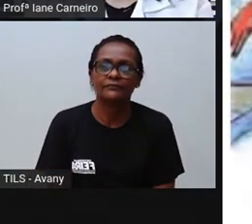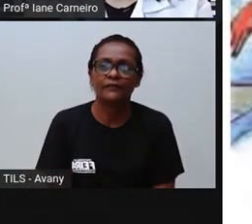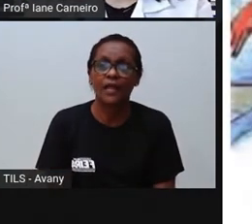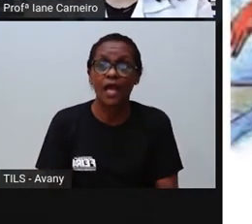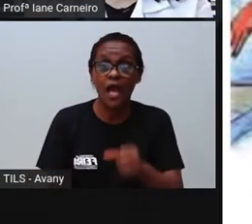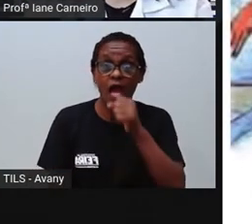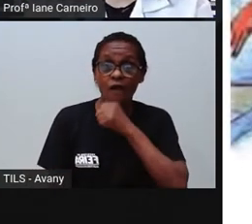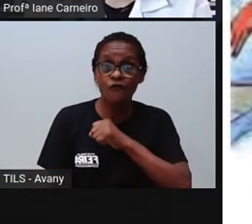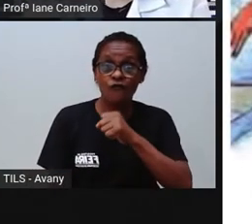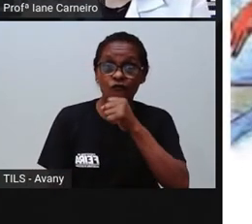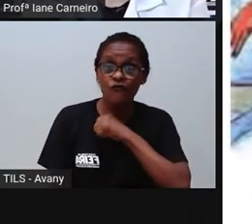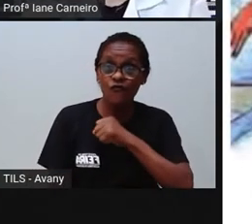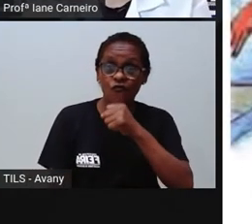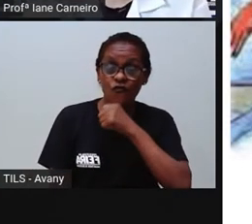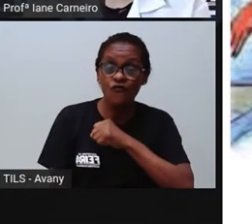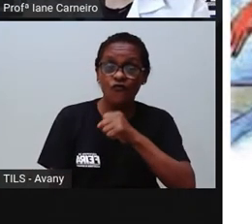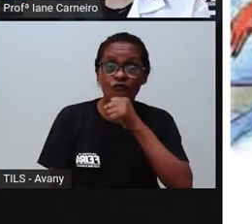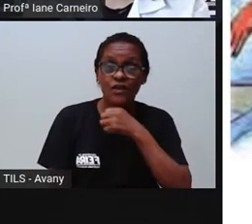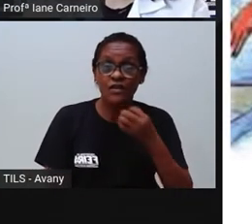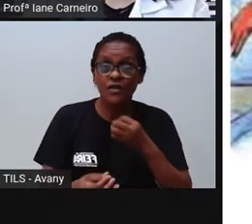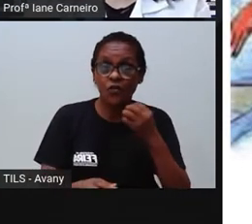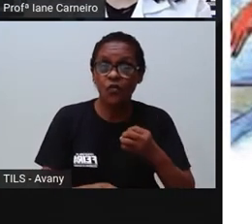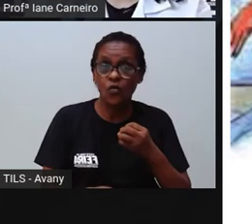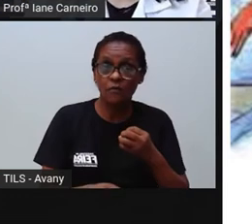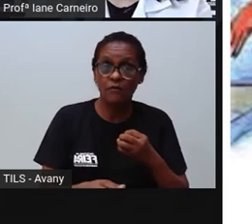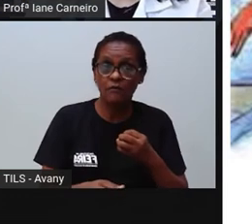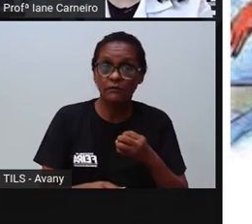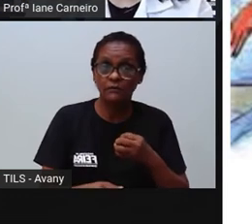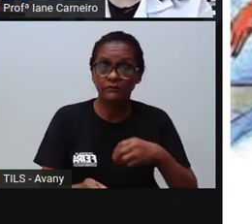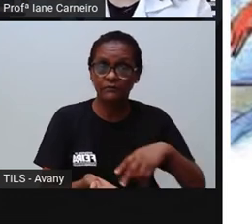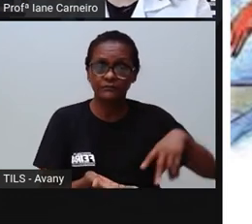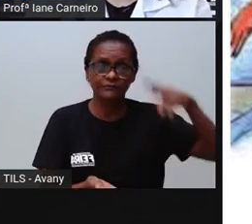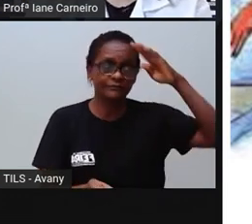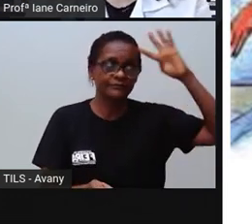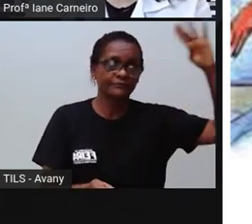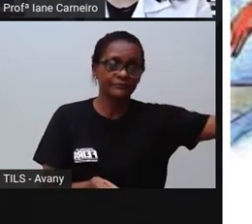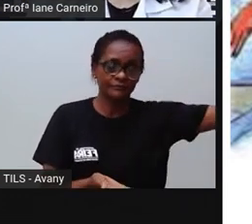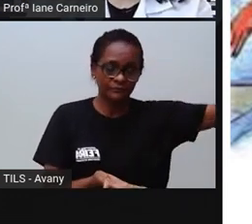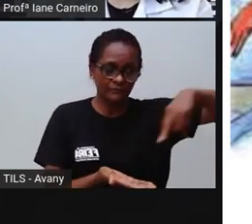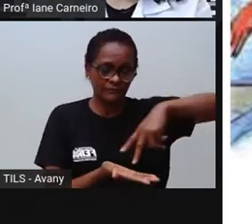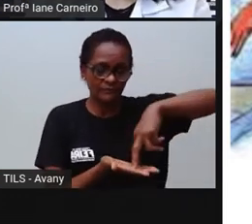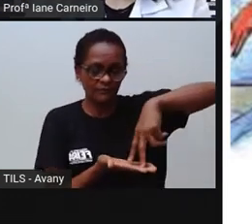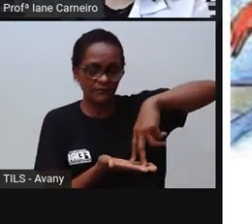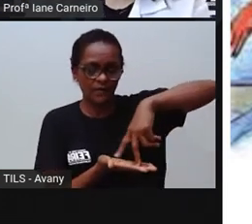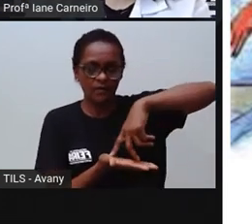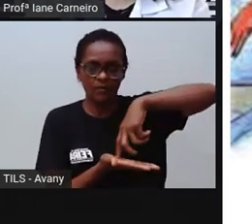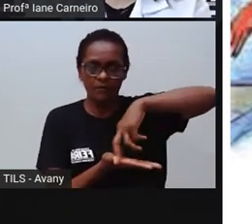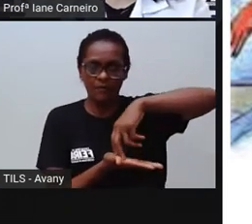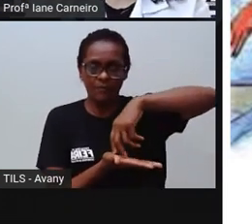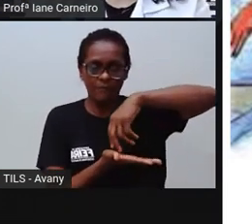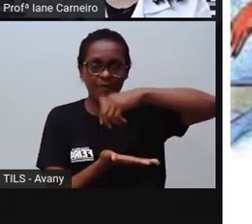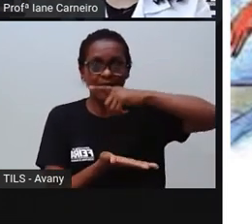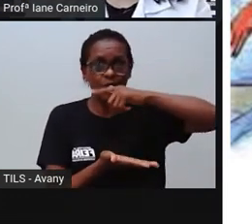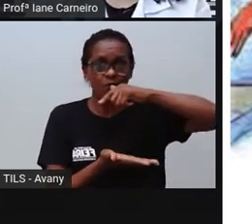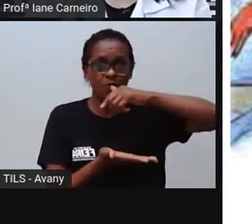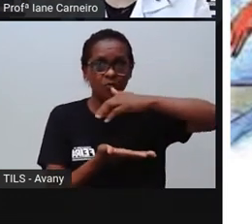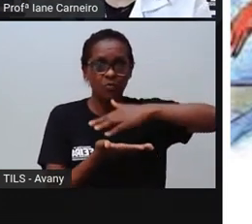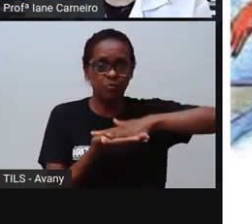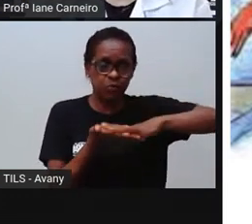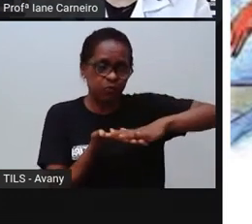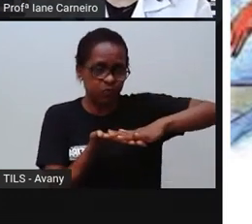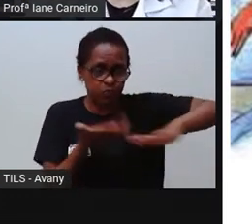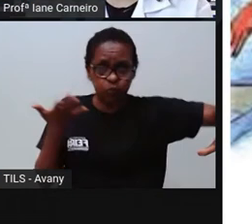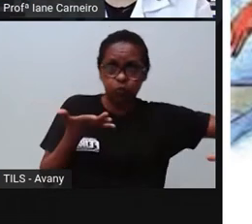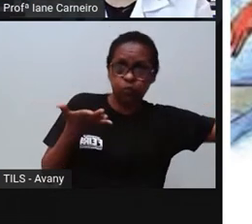Outra coisa, outro perigo que a gente pode encontrar no banheiro, que é o piso molhado e tapete, né?